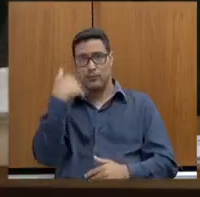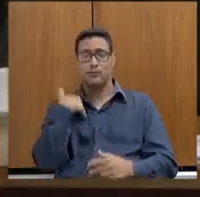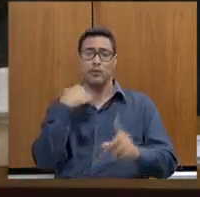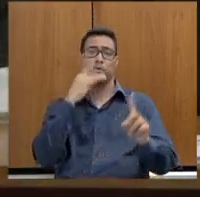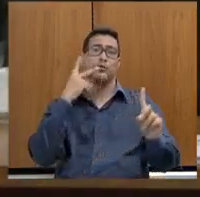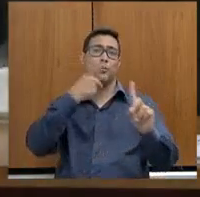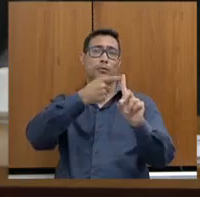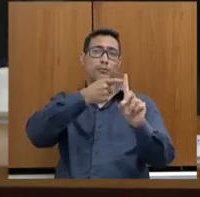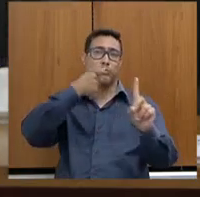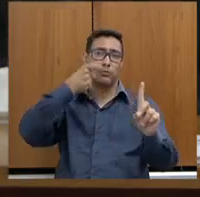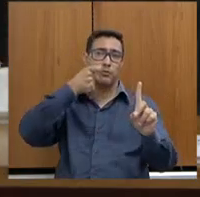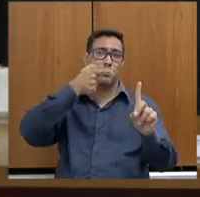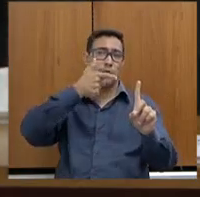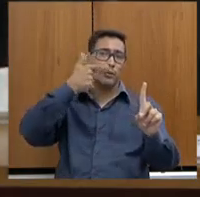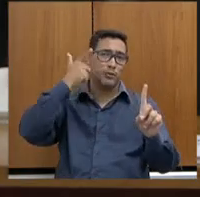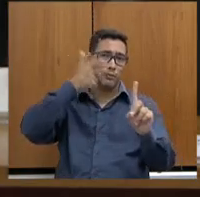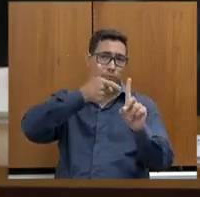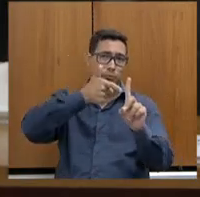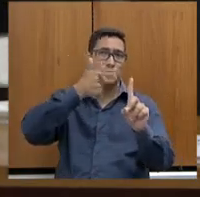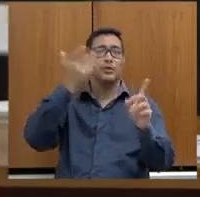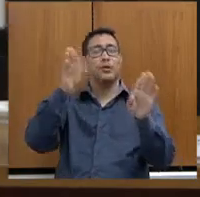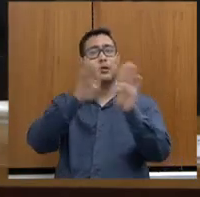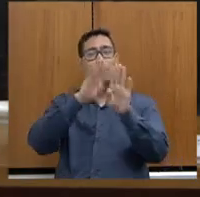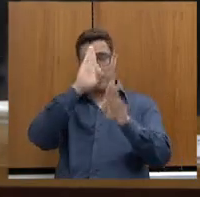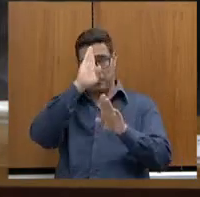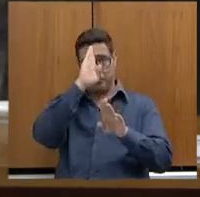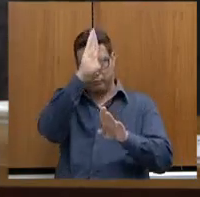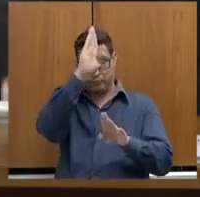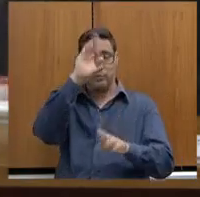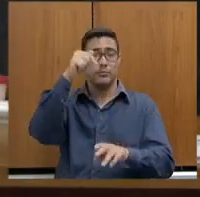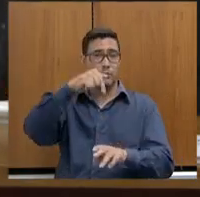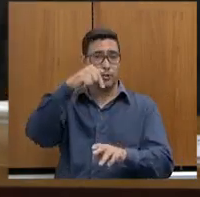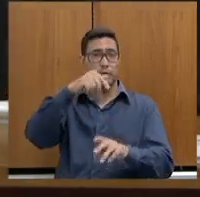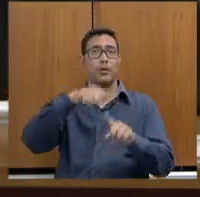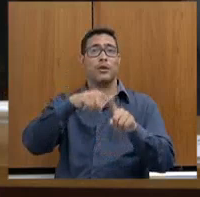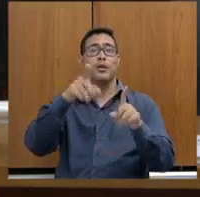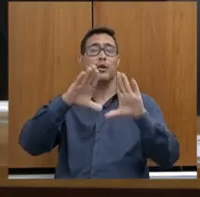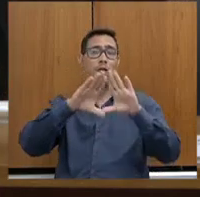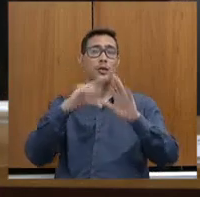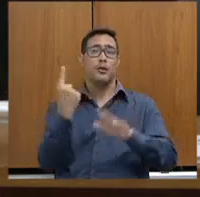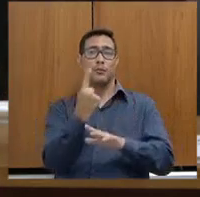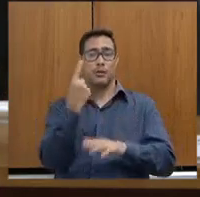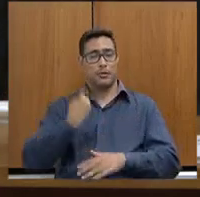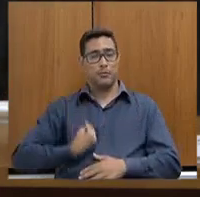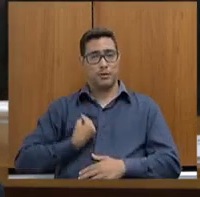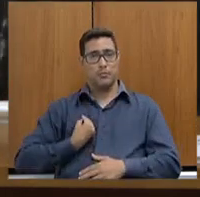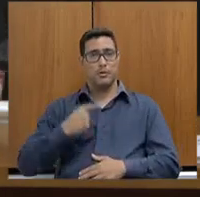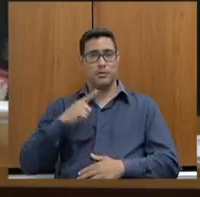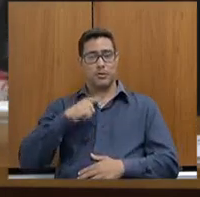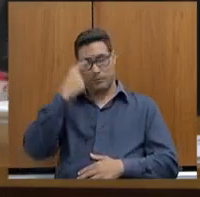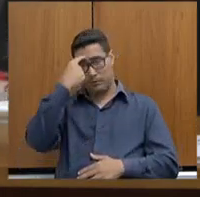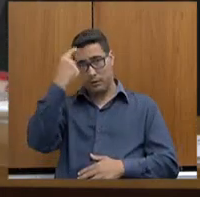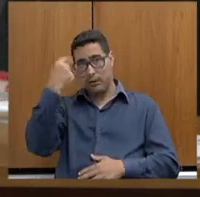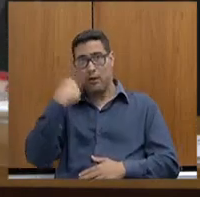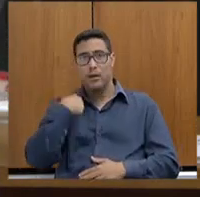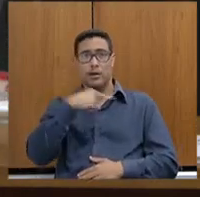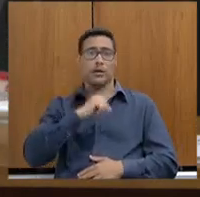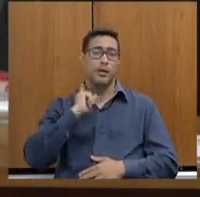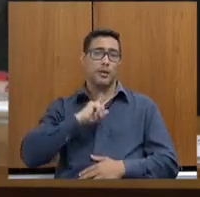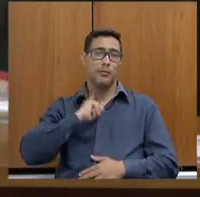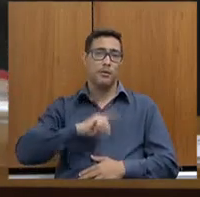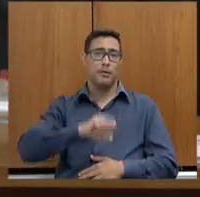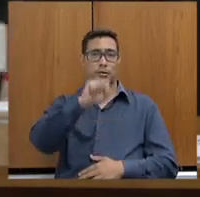grave das infrações penais. Então, só para que a Assembleia e os participantes aqui tenham uma ideia, em Minas são